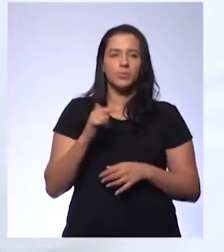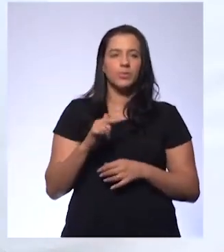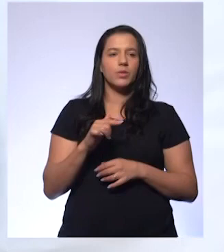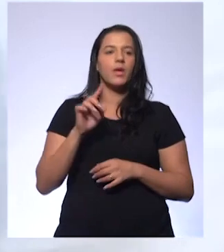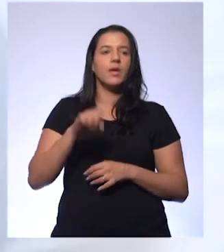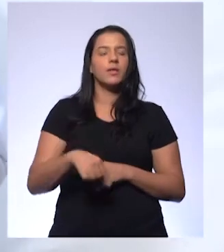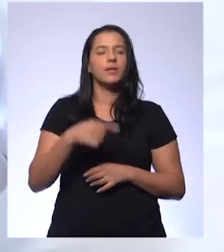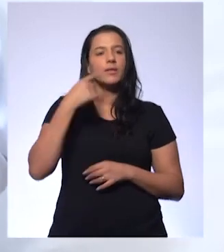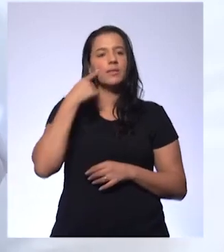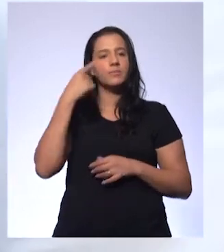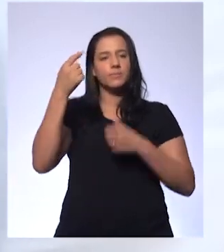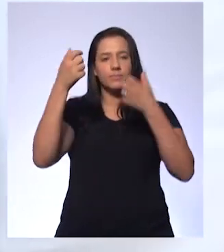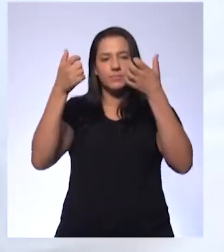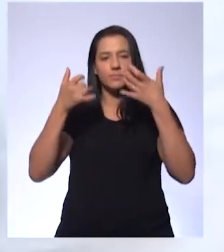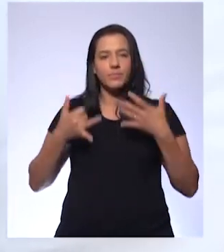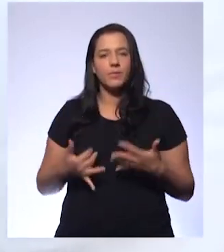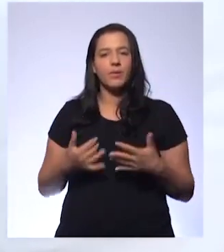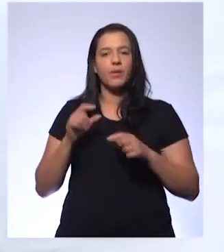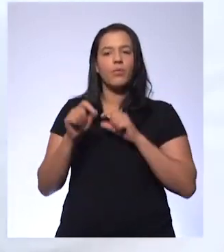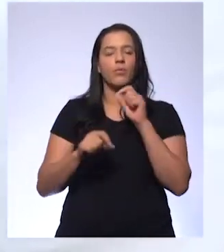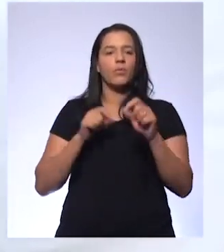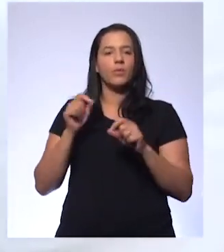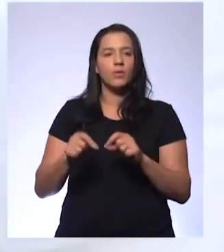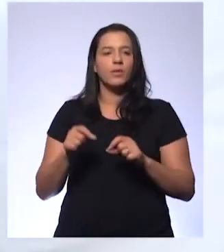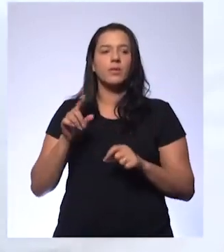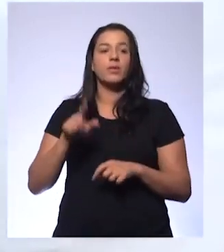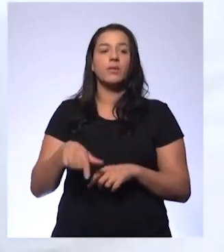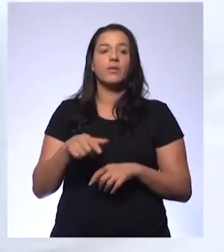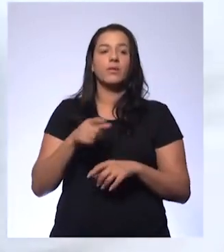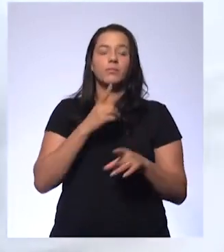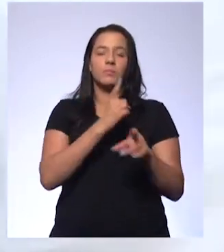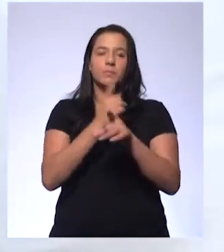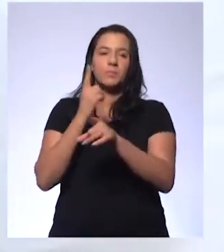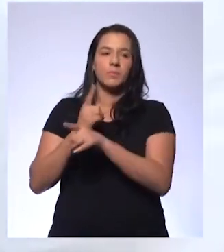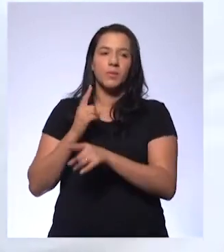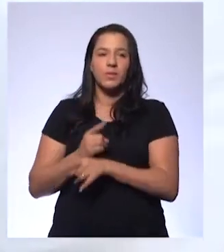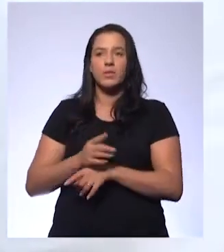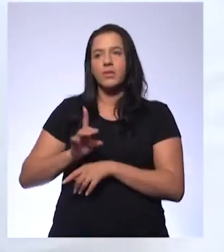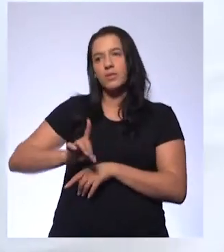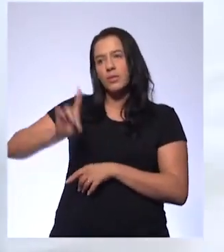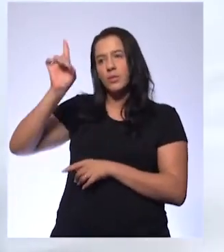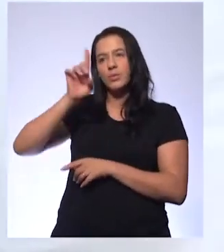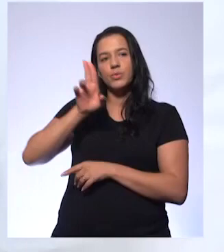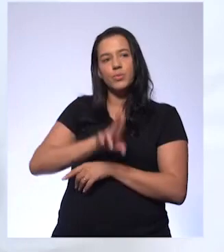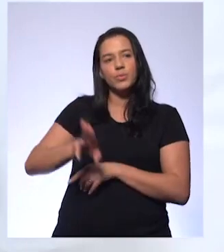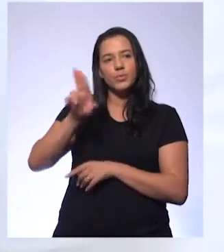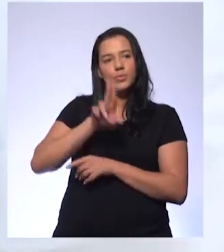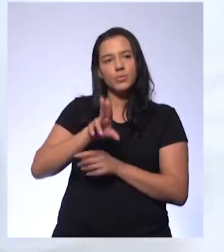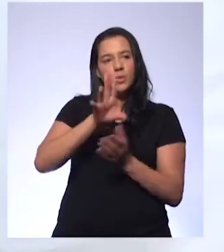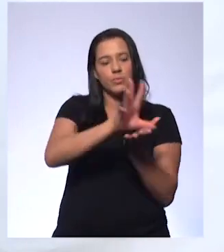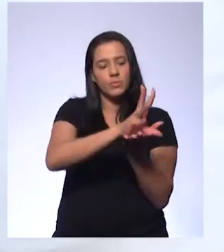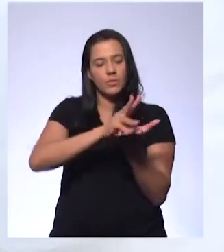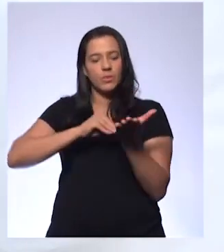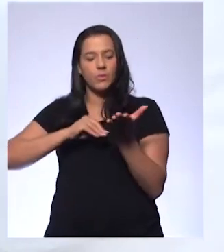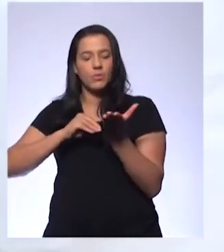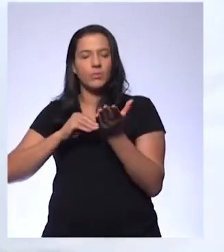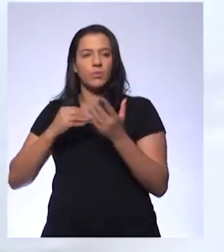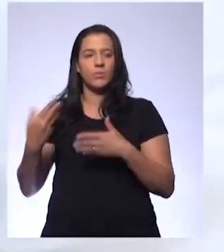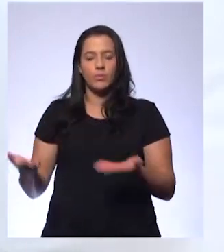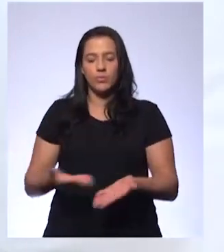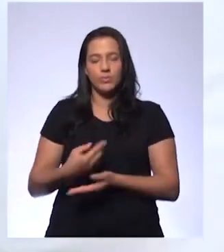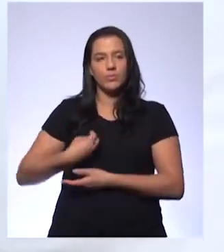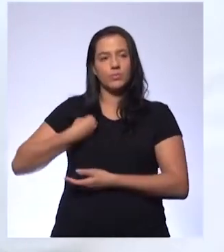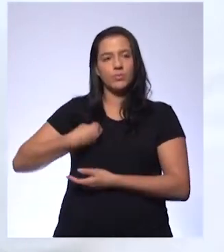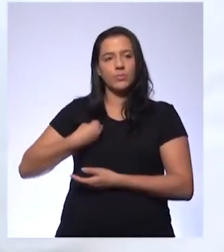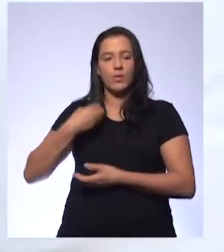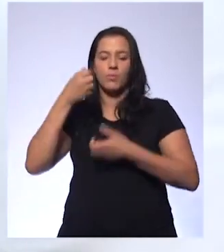explicação que os sábios da época davam é que os fósseis eram o molde que Deus tinha usado para poder fazer os seres vivos de hoje e tal. Então, é uma